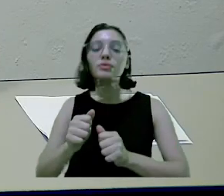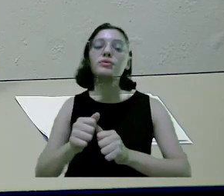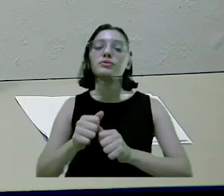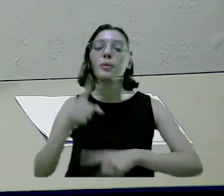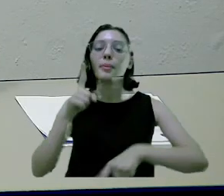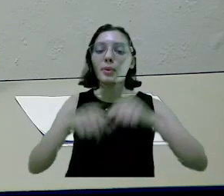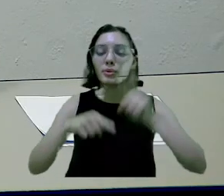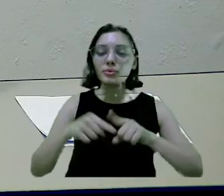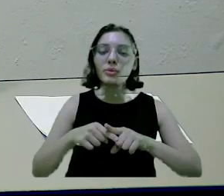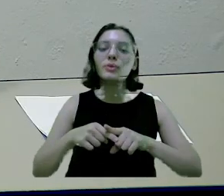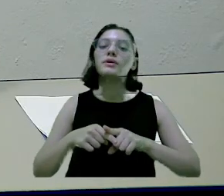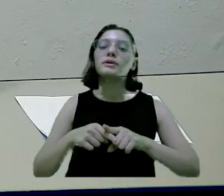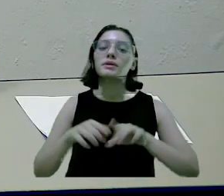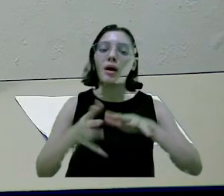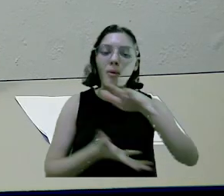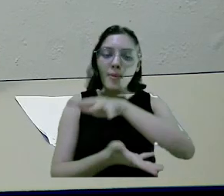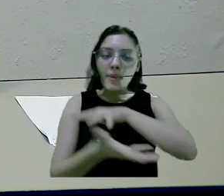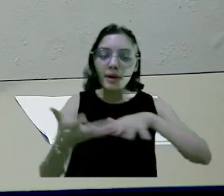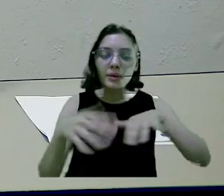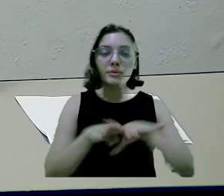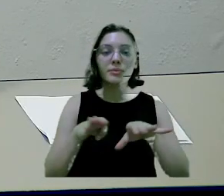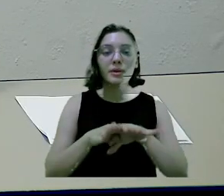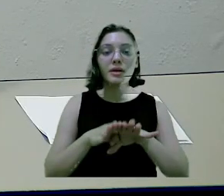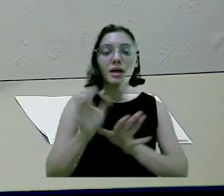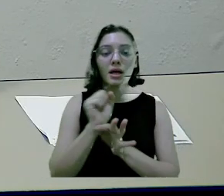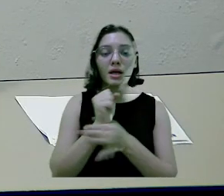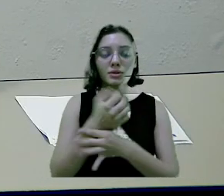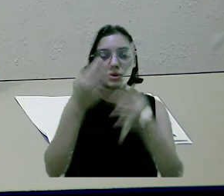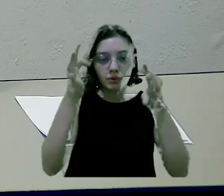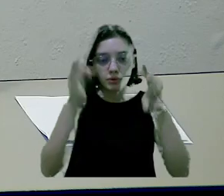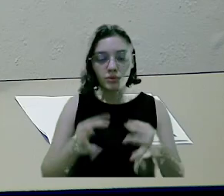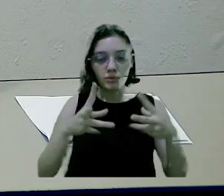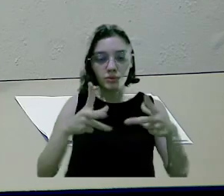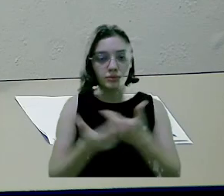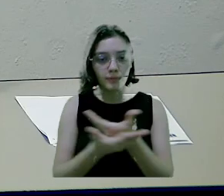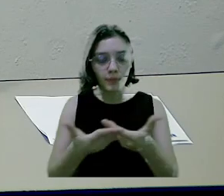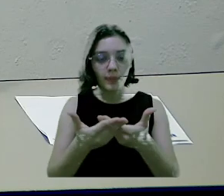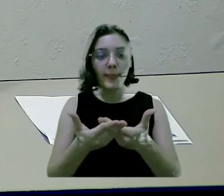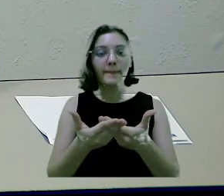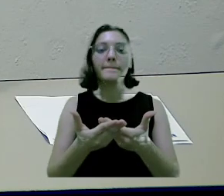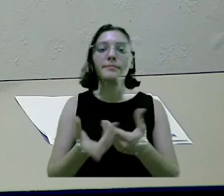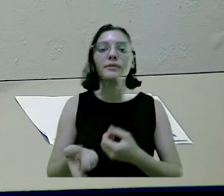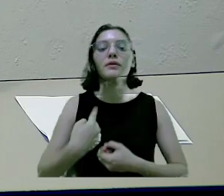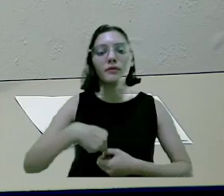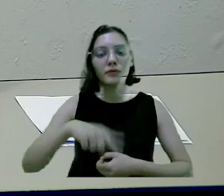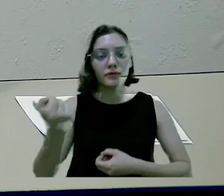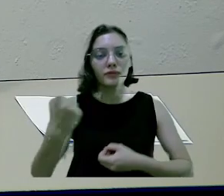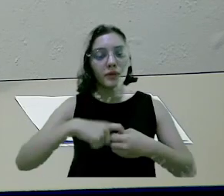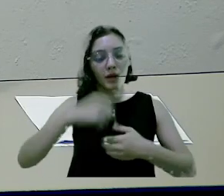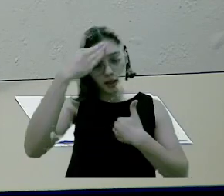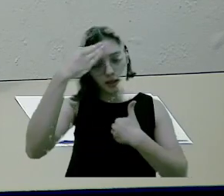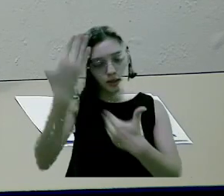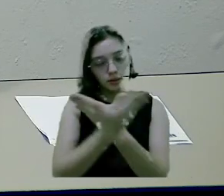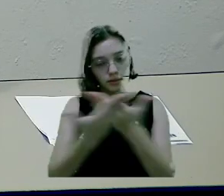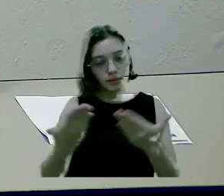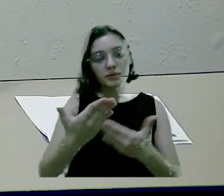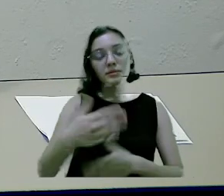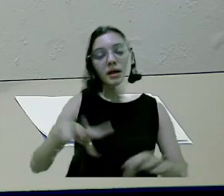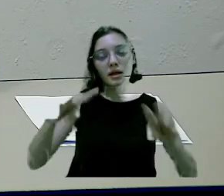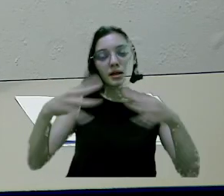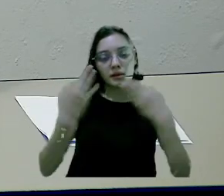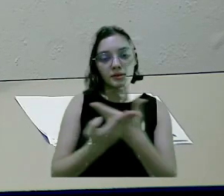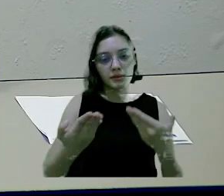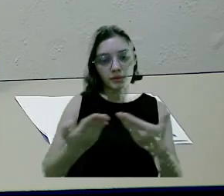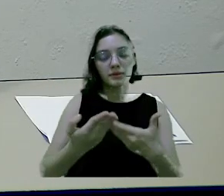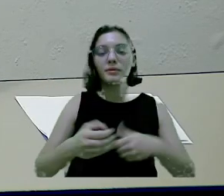dos produtores ao mercado, promovendo o desenvolvimento econômico local e garantindo a segurança de todos os que transitam por ali. Agradeço a